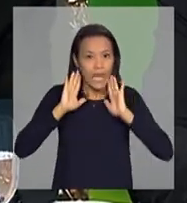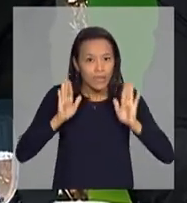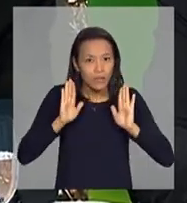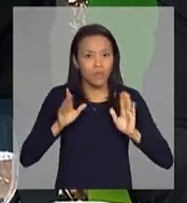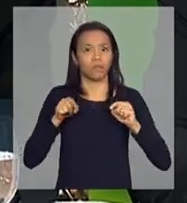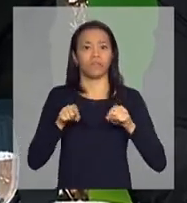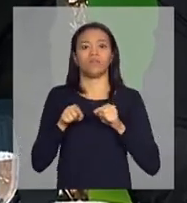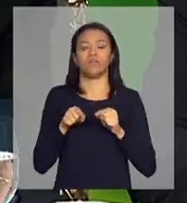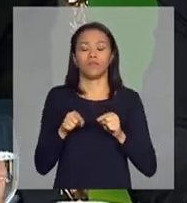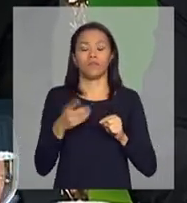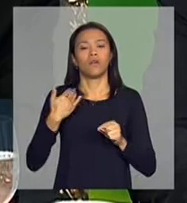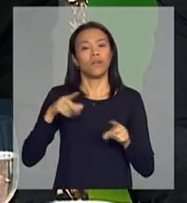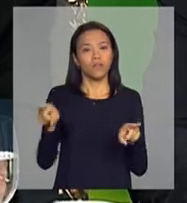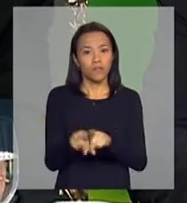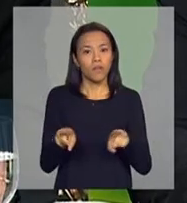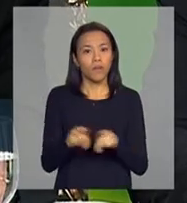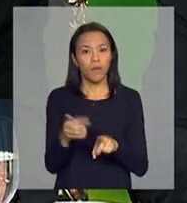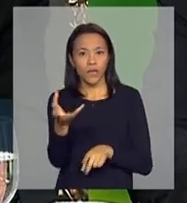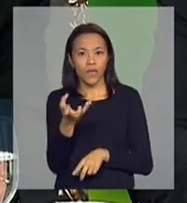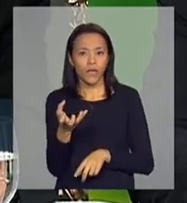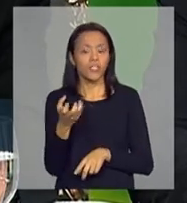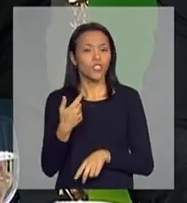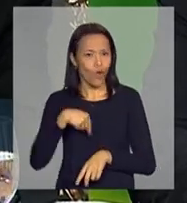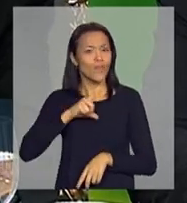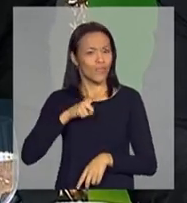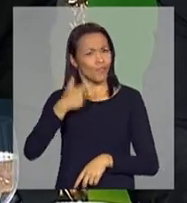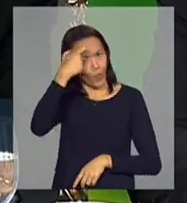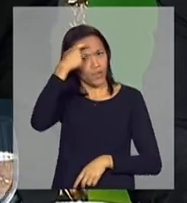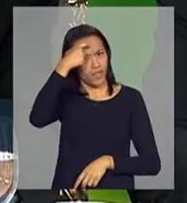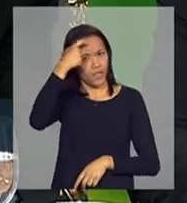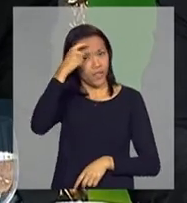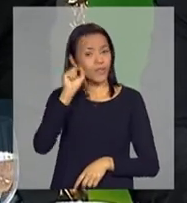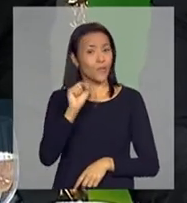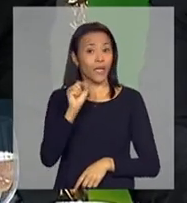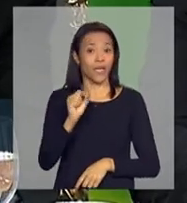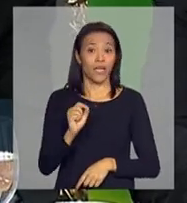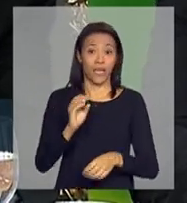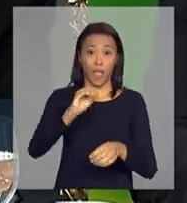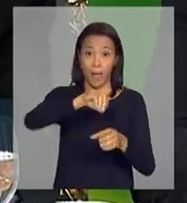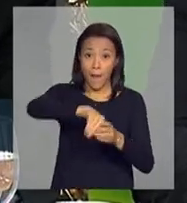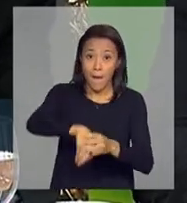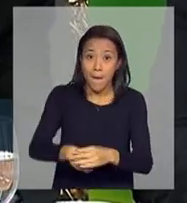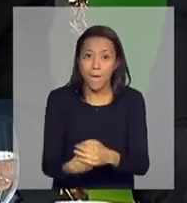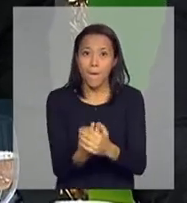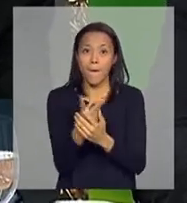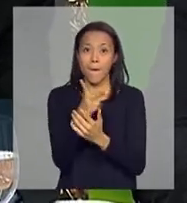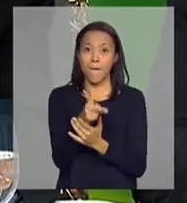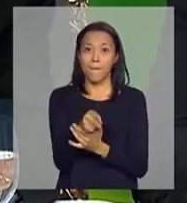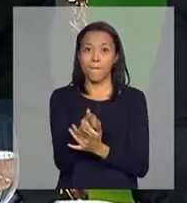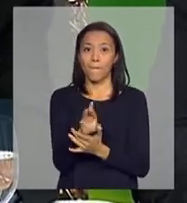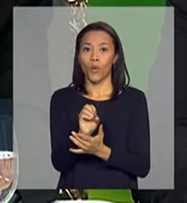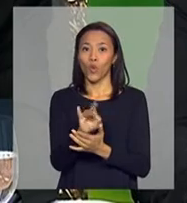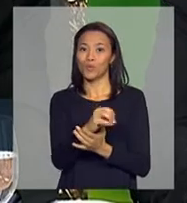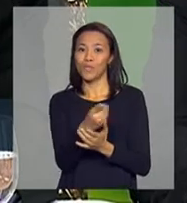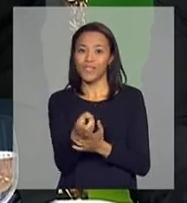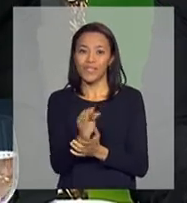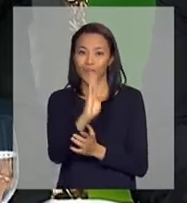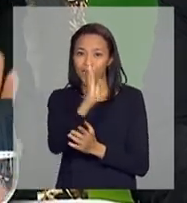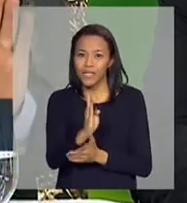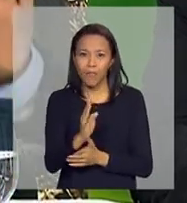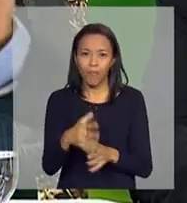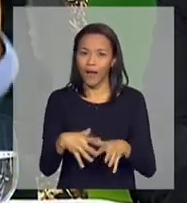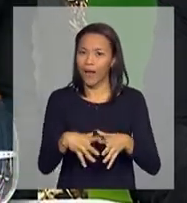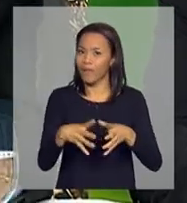E queremos, e sabemos, estamos hoje conscientes, de que a produção brasileira é crescente. Não tenho dúvida nenhuma,